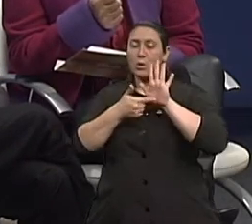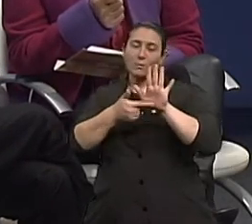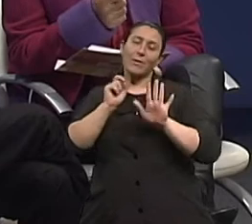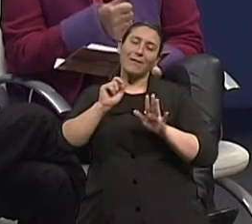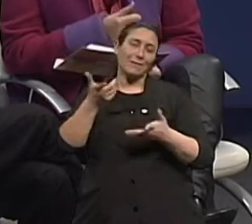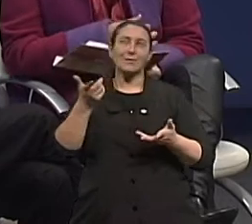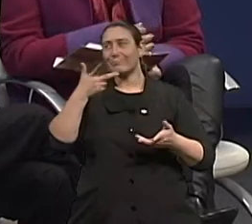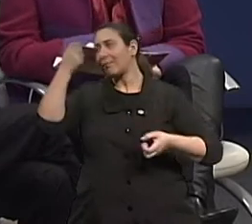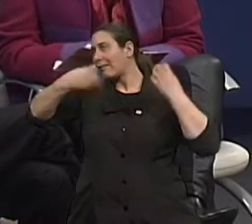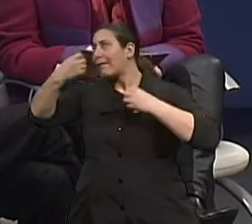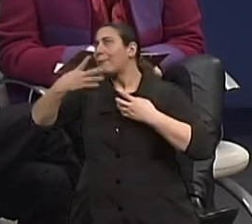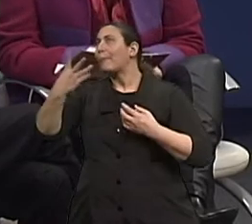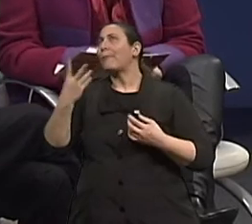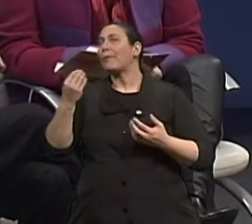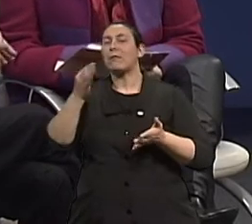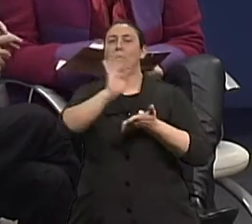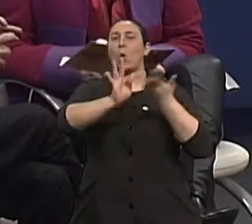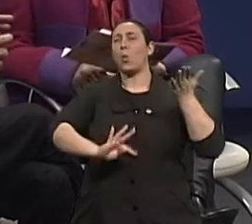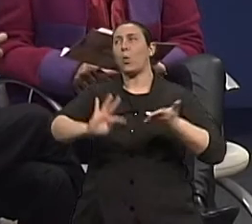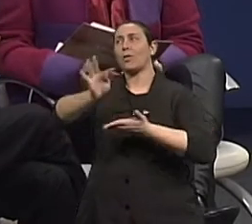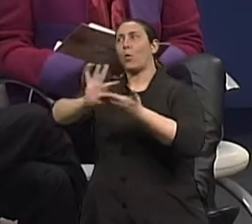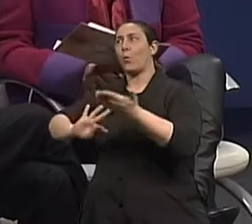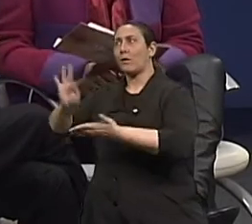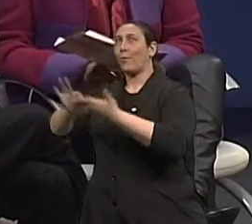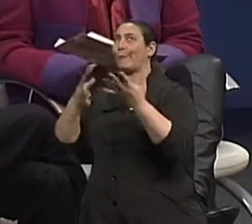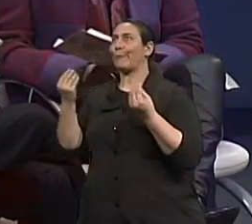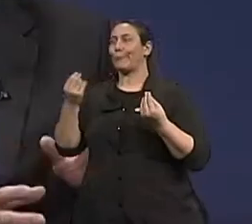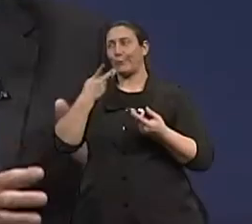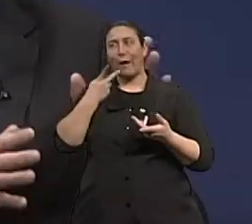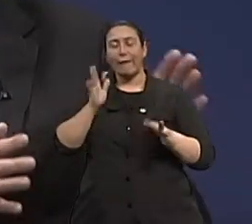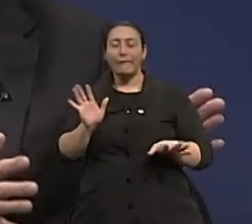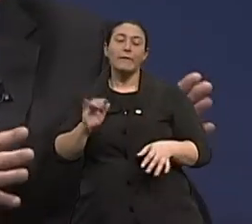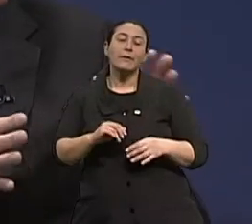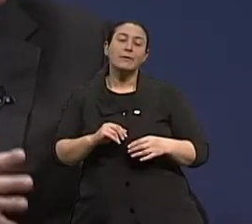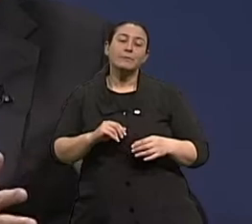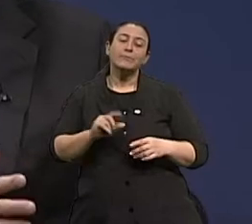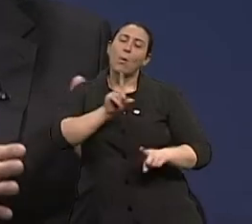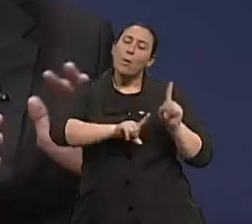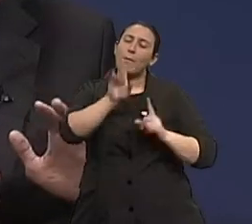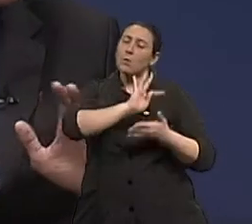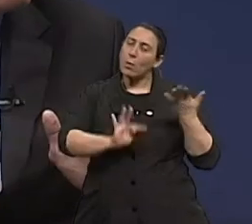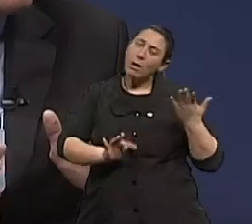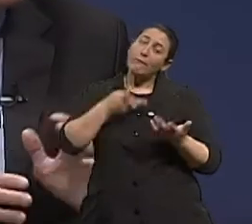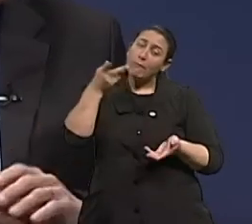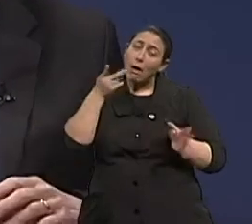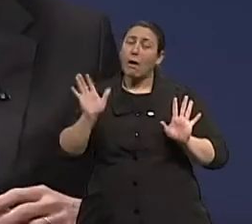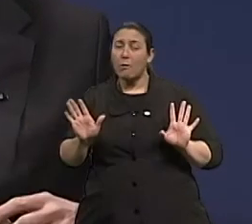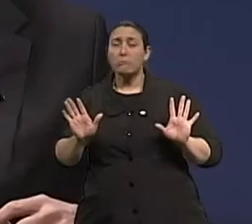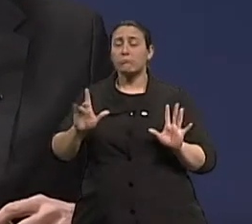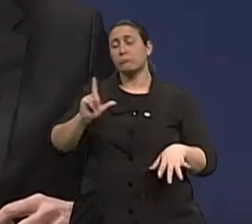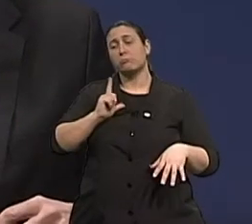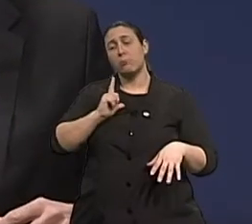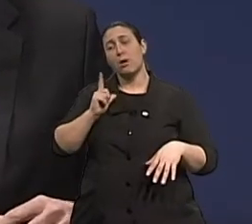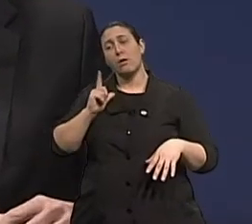inúmeras, mas nenhuma ainda é completa para ser universalmente aceita. Então, algumas teorias, sim, existem algumas que têm